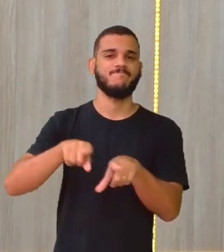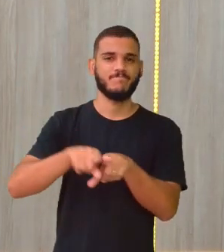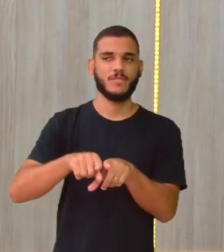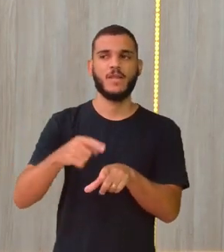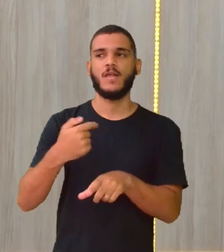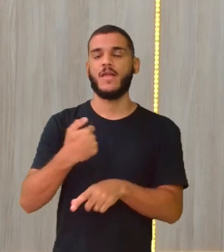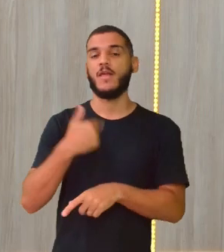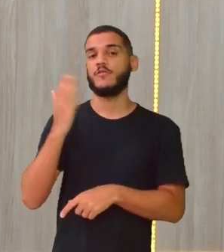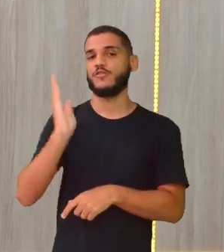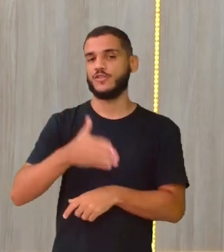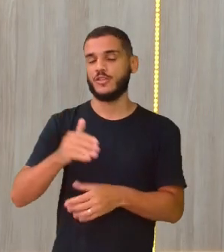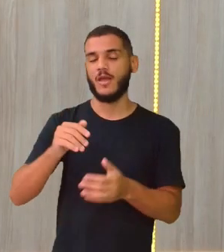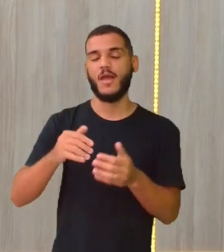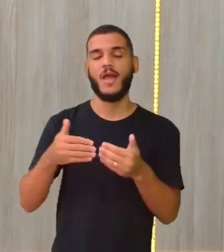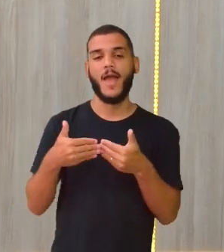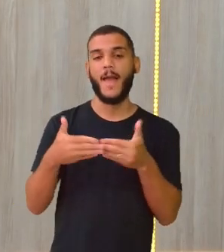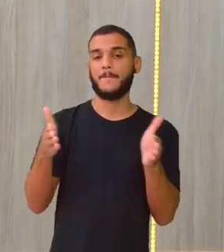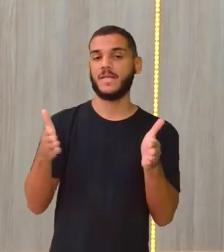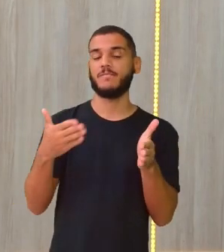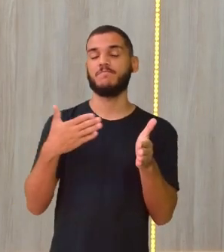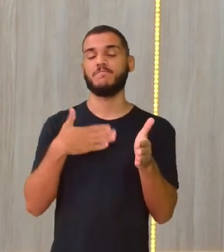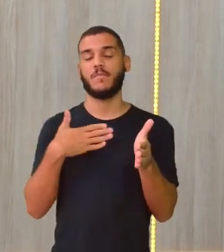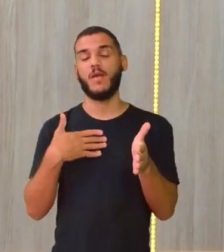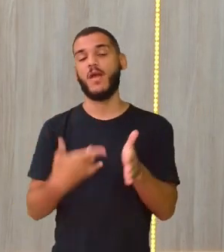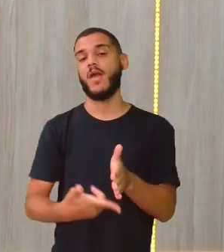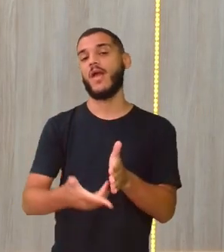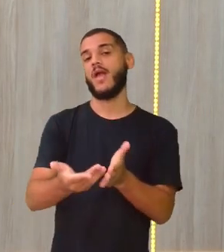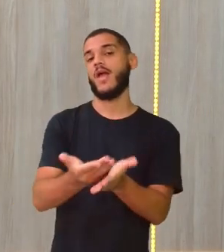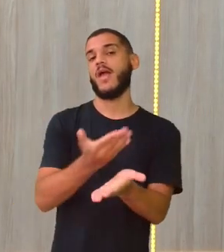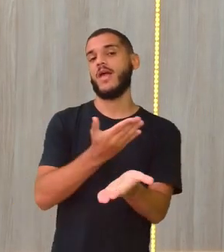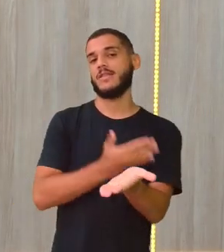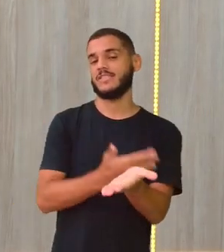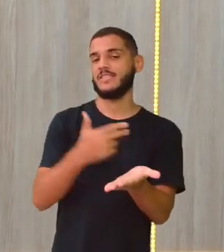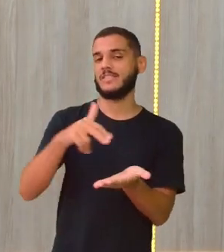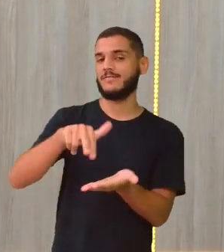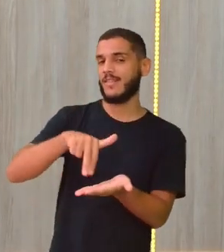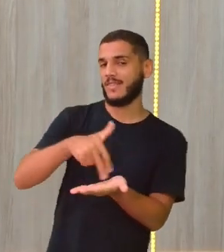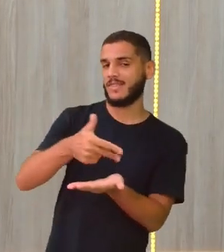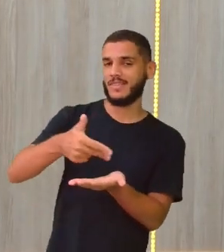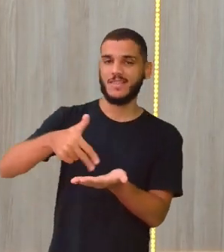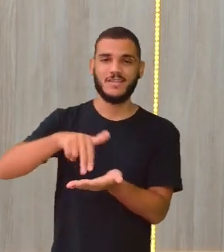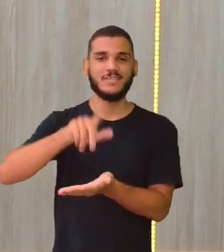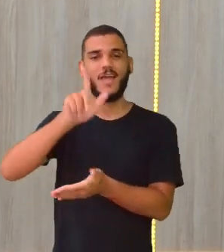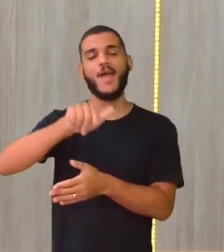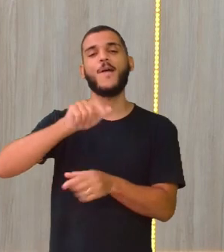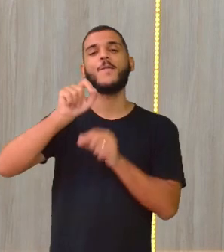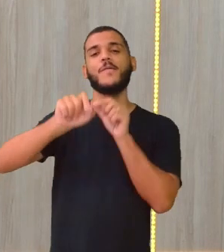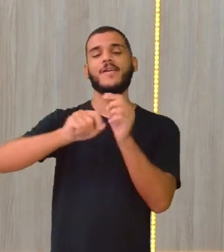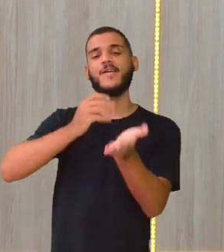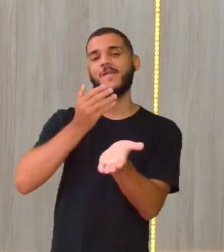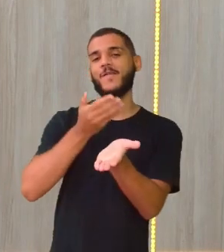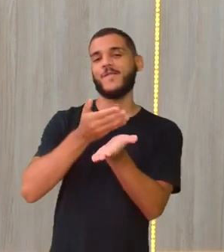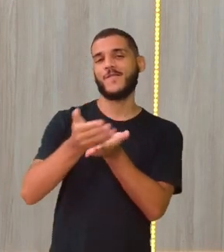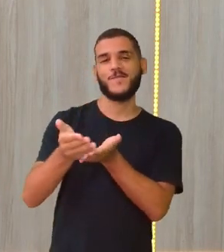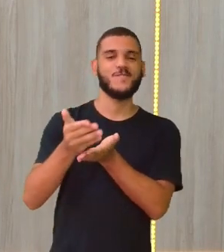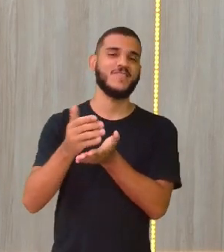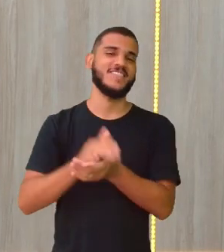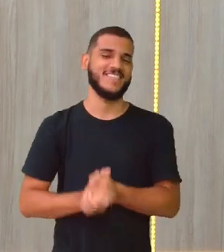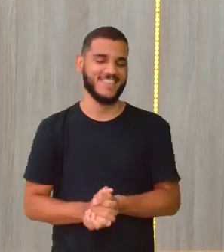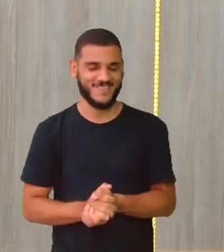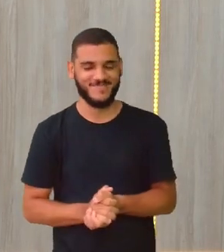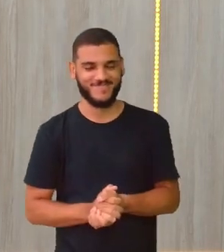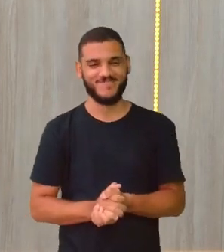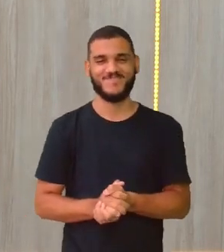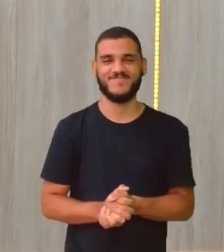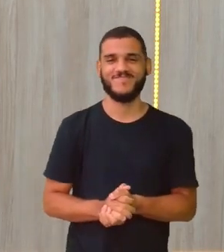aqui abrindo o meu, antes de fazer a dancinha, que é para começar, Juninho. É,